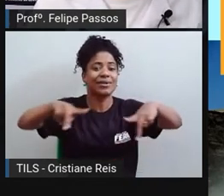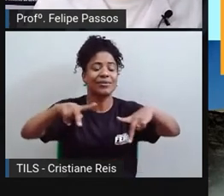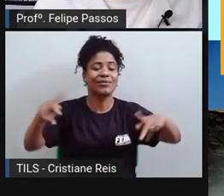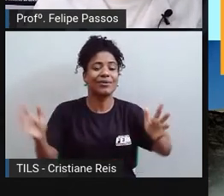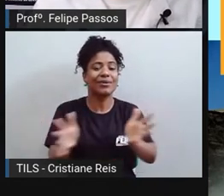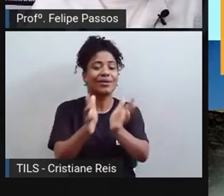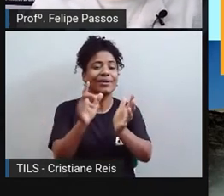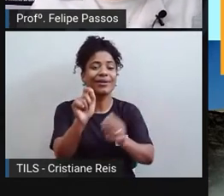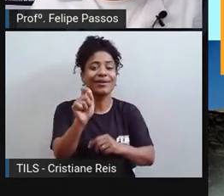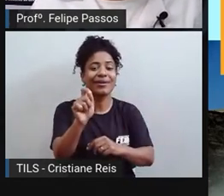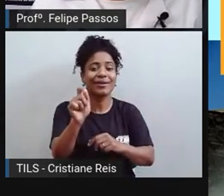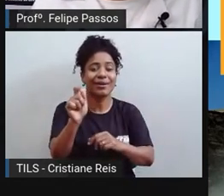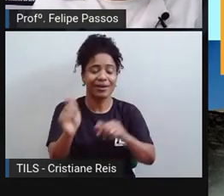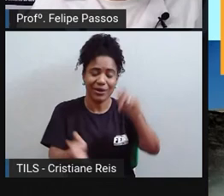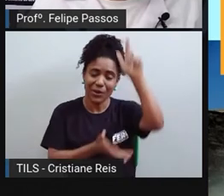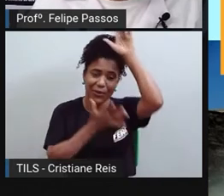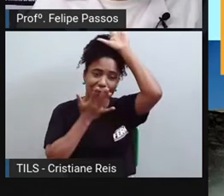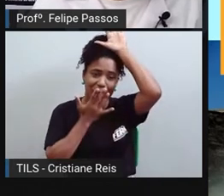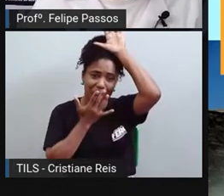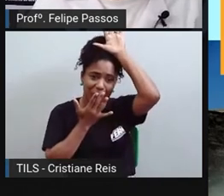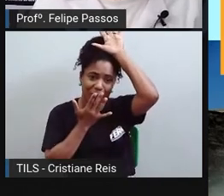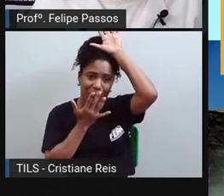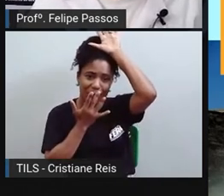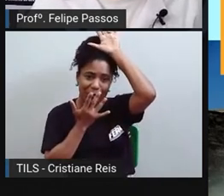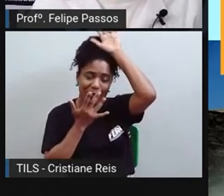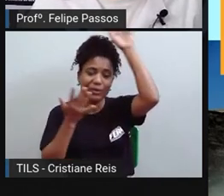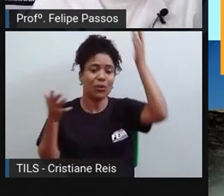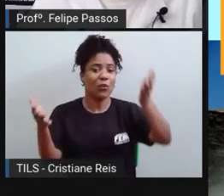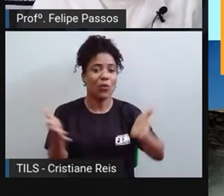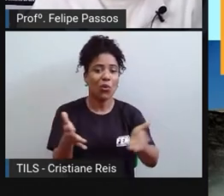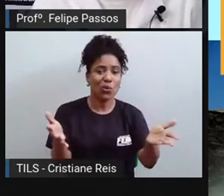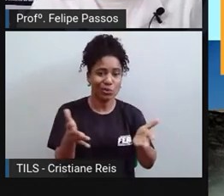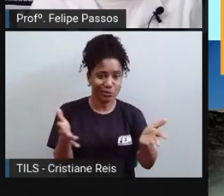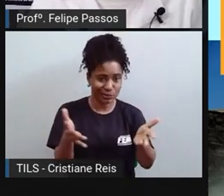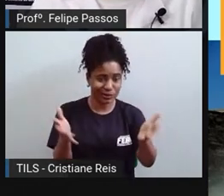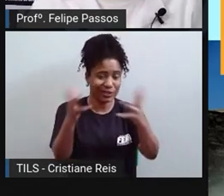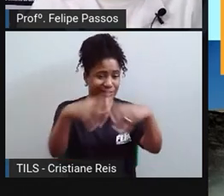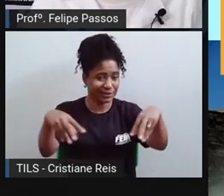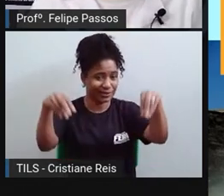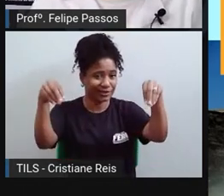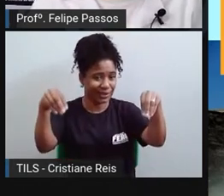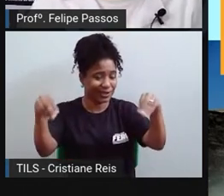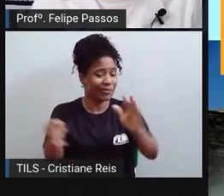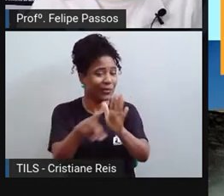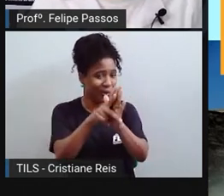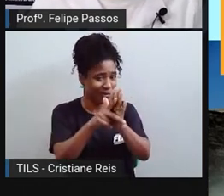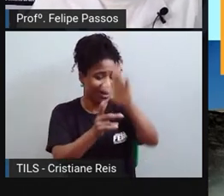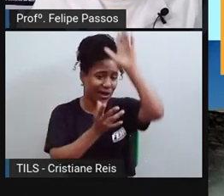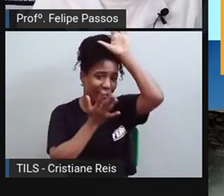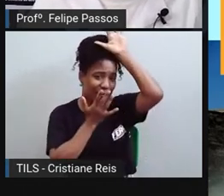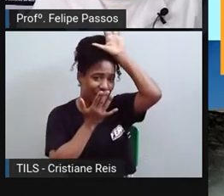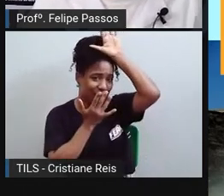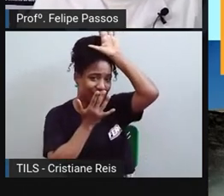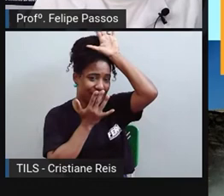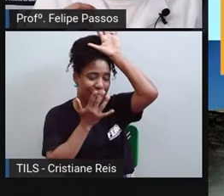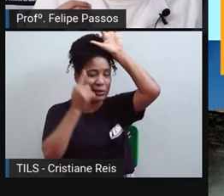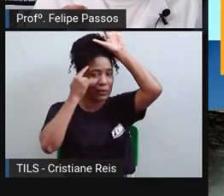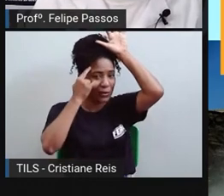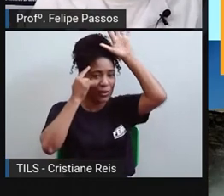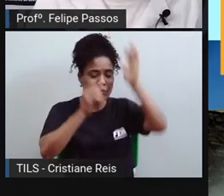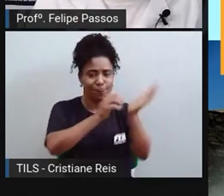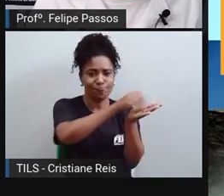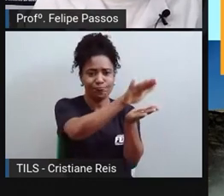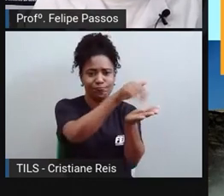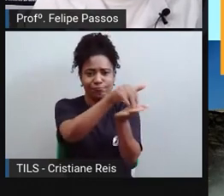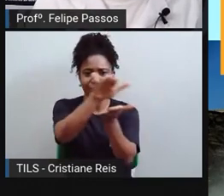inundadas para a produção de uma hidrelétrica são ocupadas por indígenas. Então, você tem aí uma questão